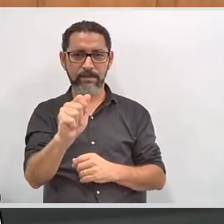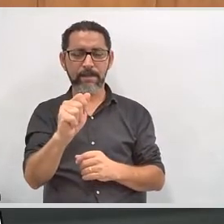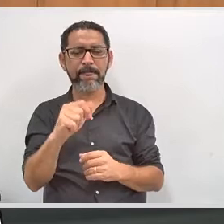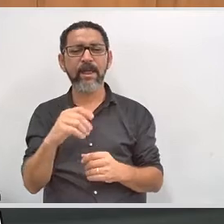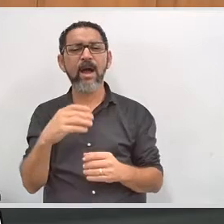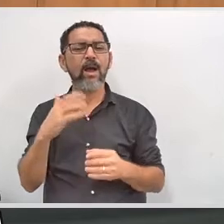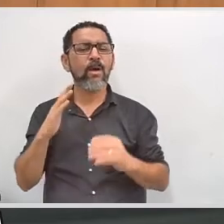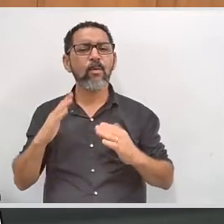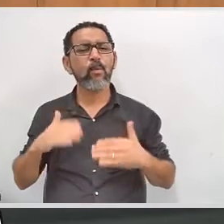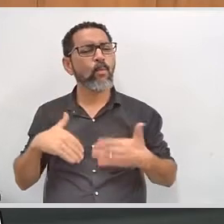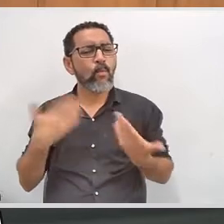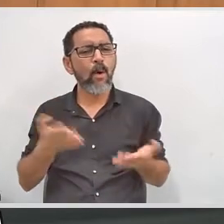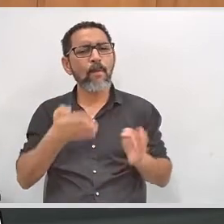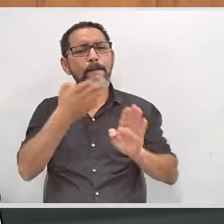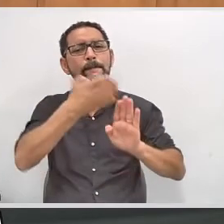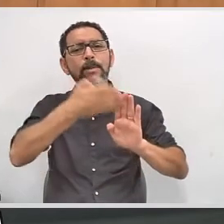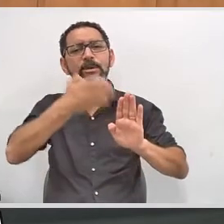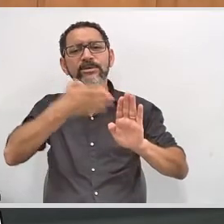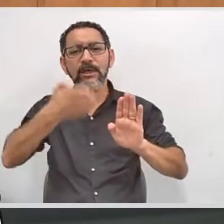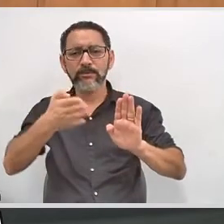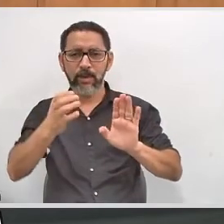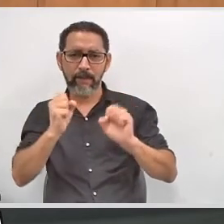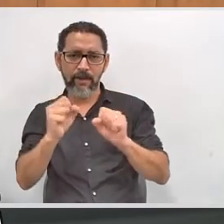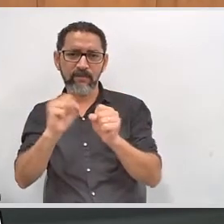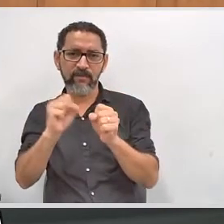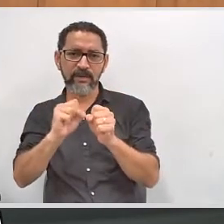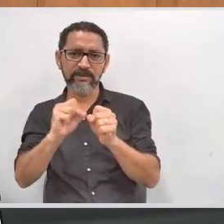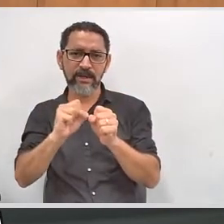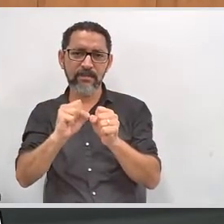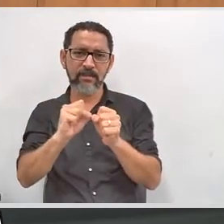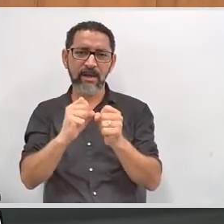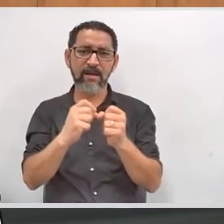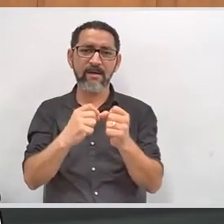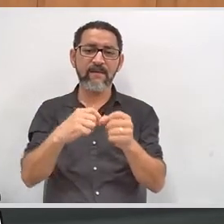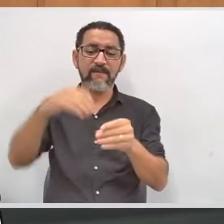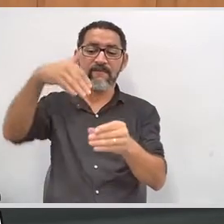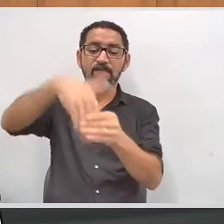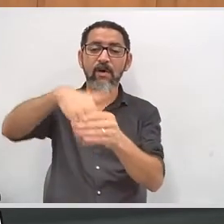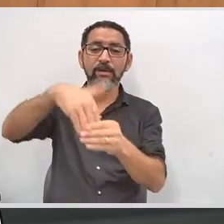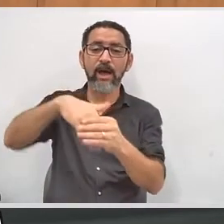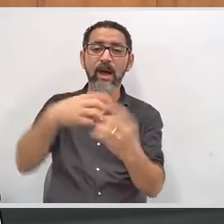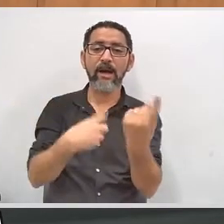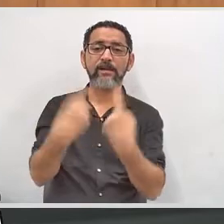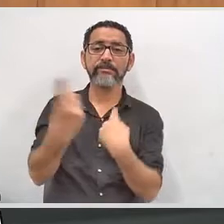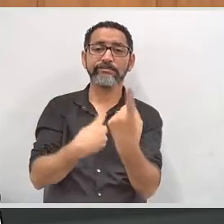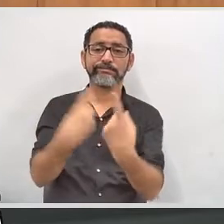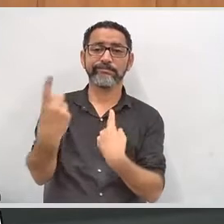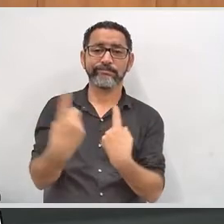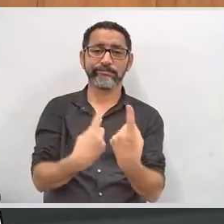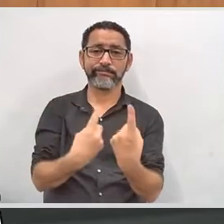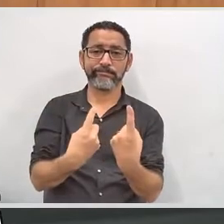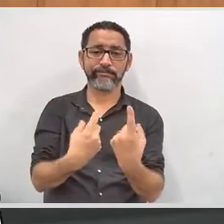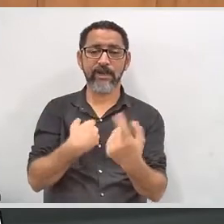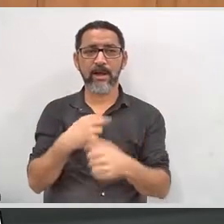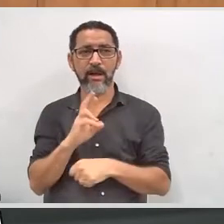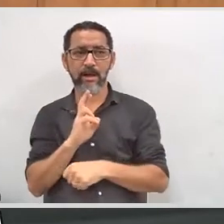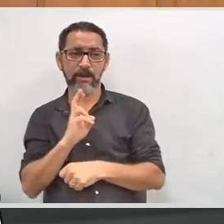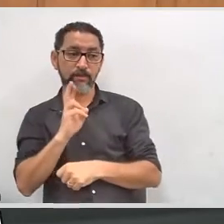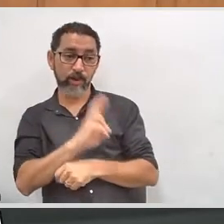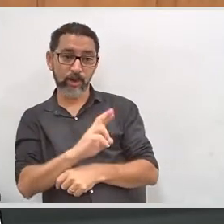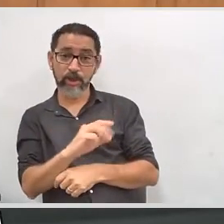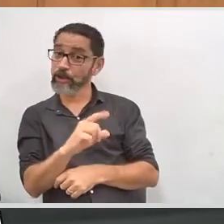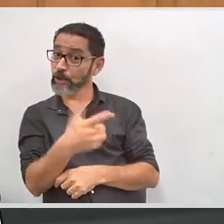o processo deve ser feito para o deficiente poder votar em trânsito? Qual o processo? Não há